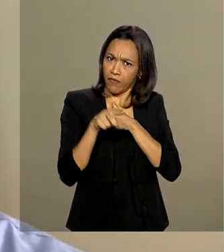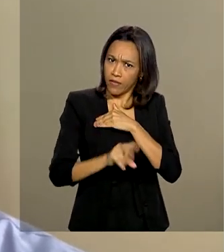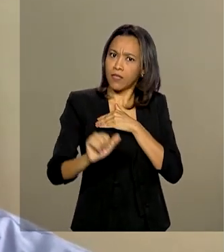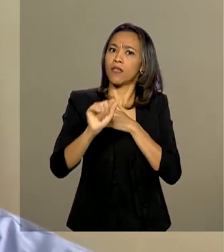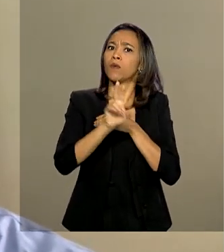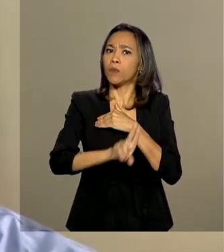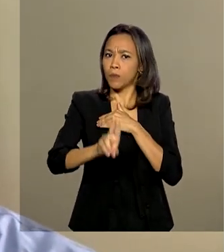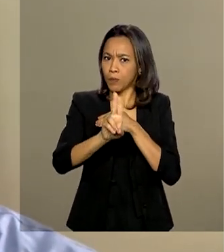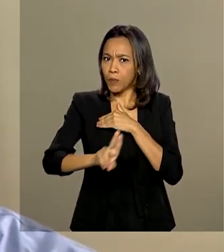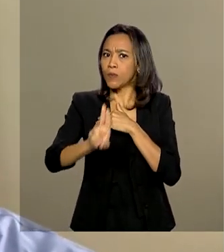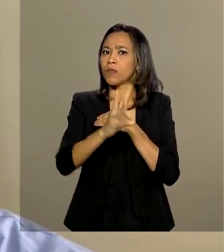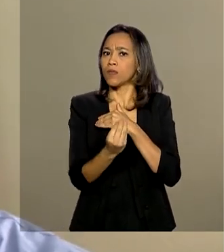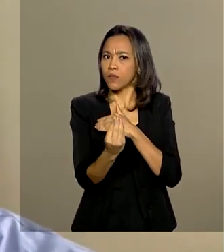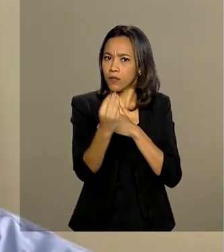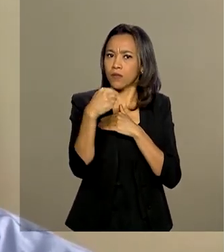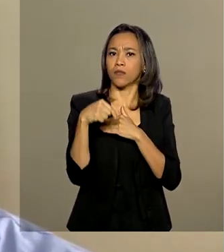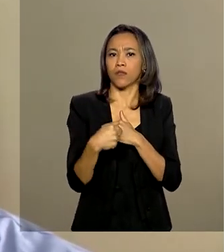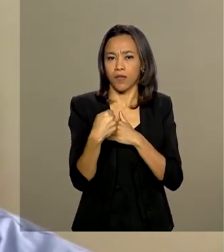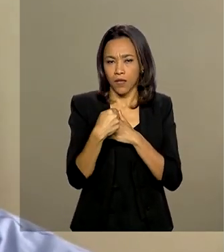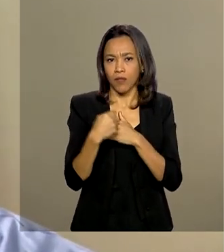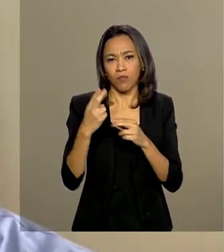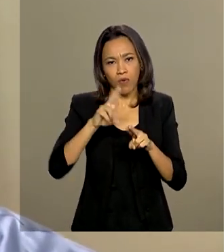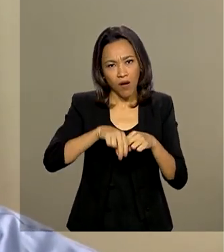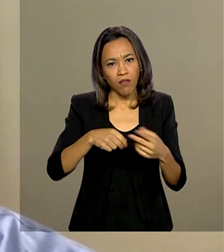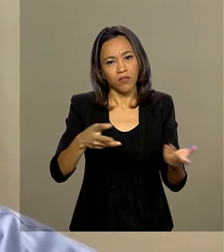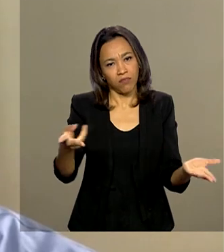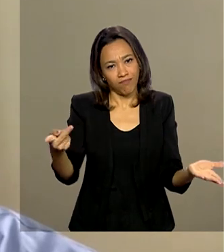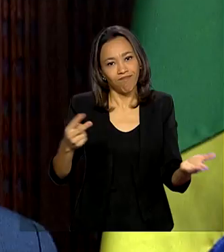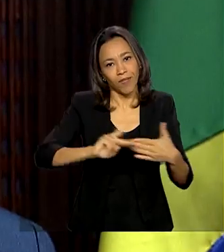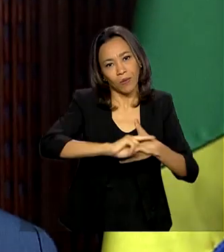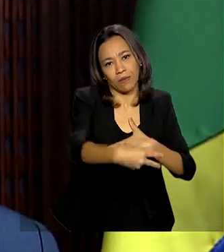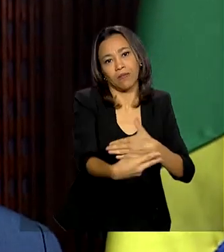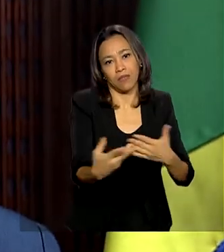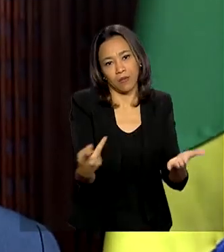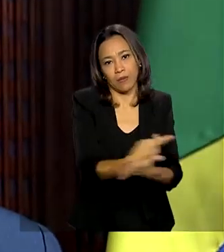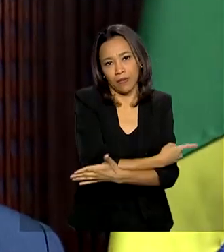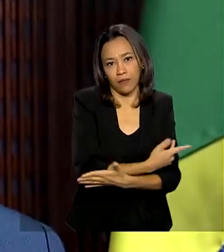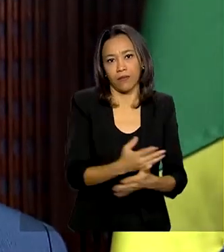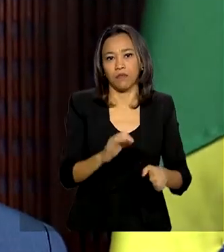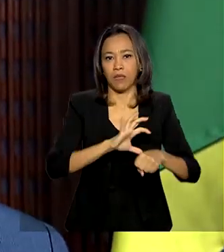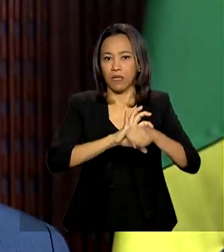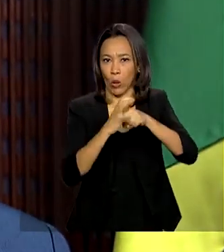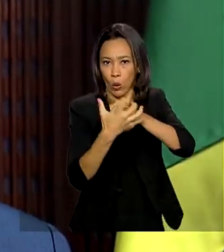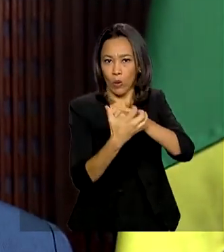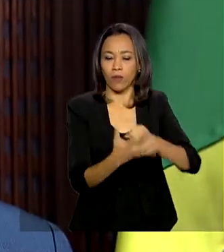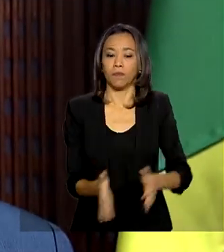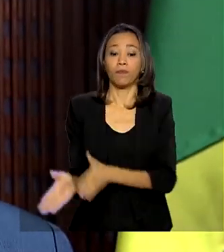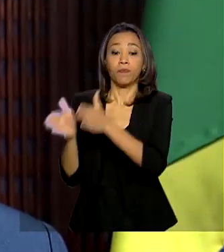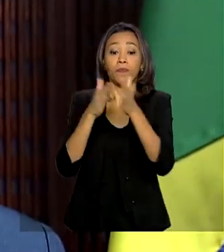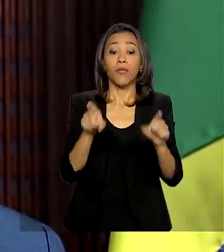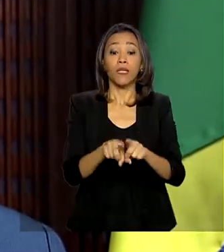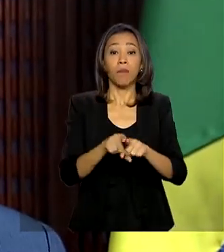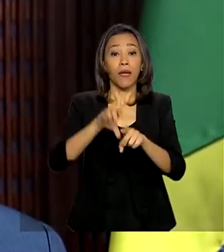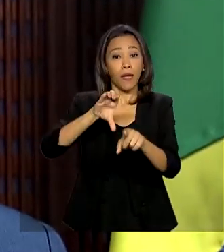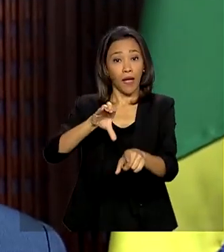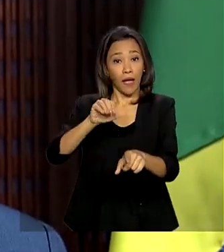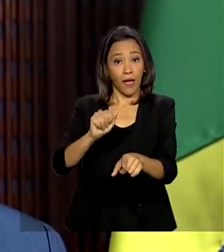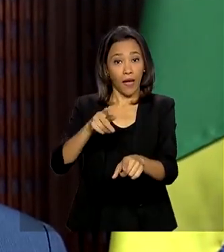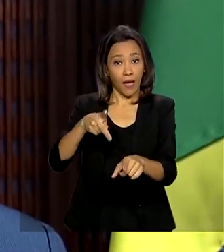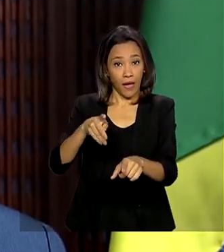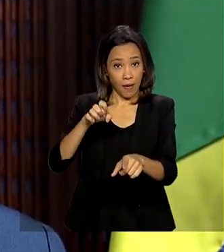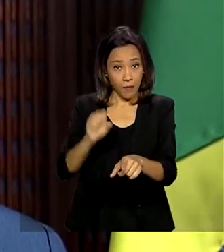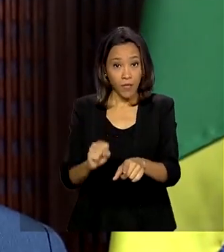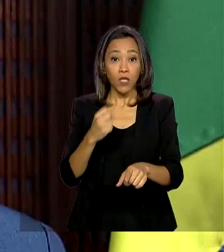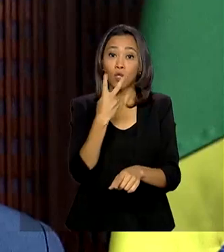utilizados face à crise provocada pela pandemia. Além disso, a CAPES oferecerá 2